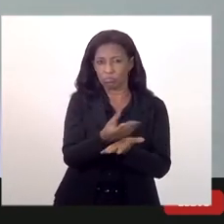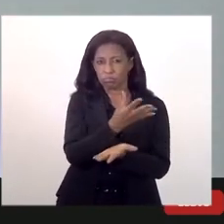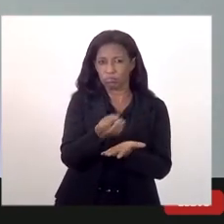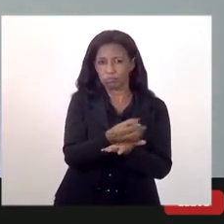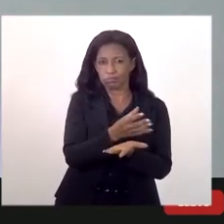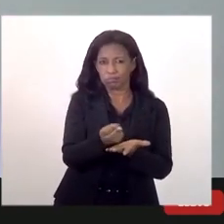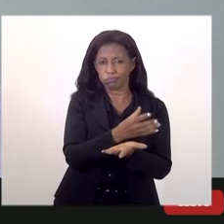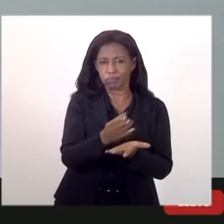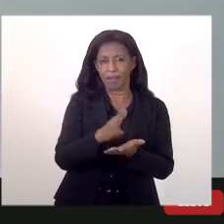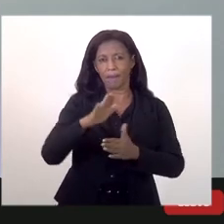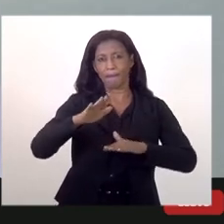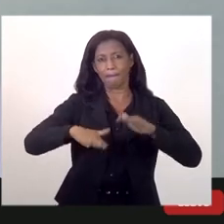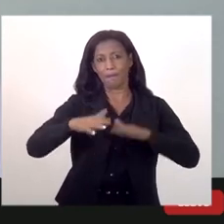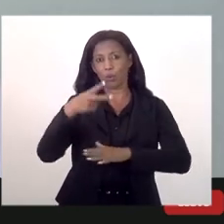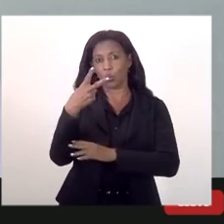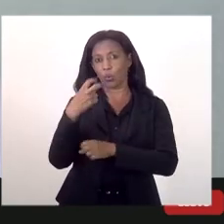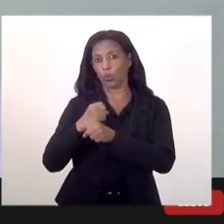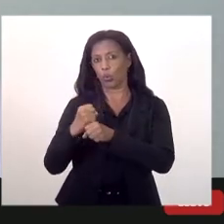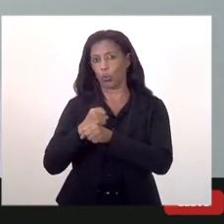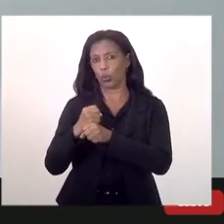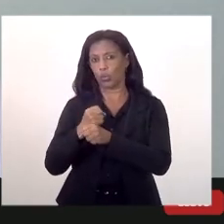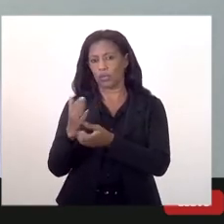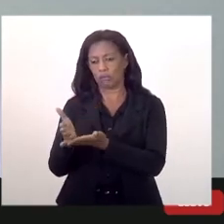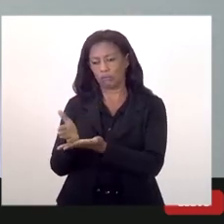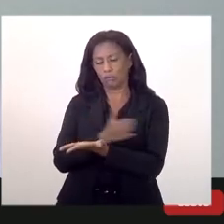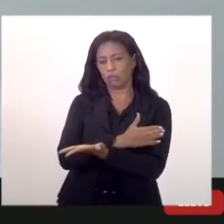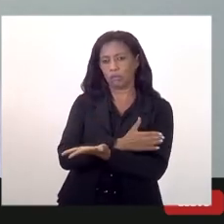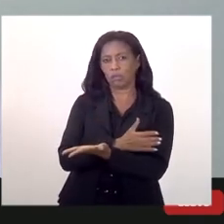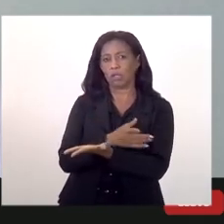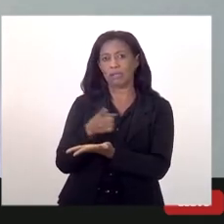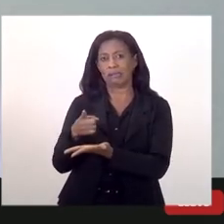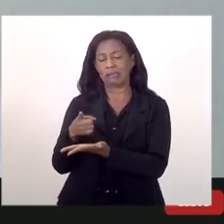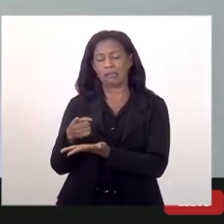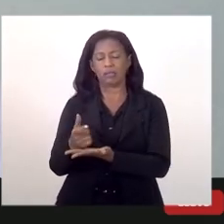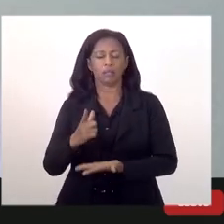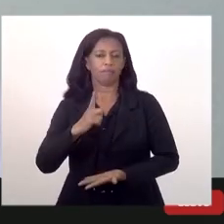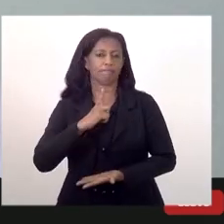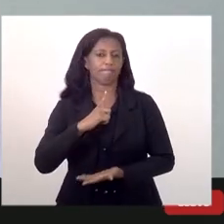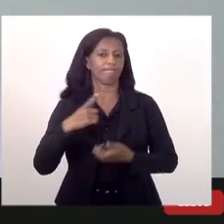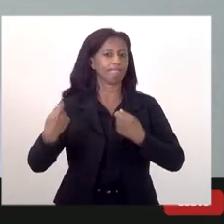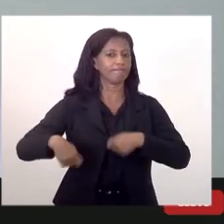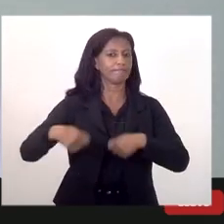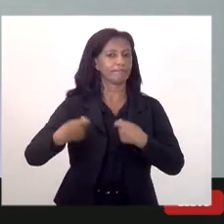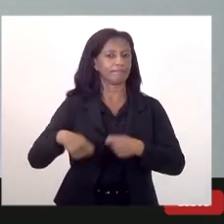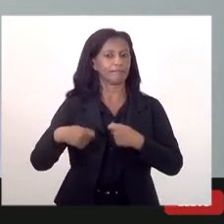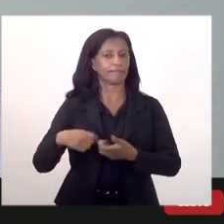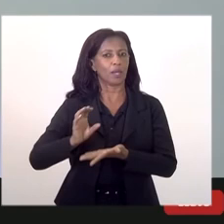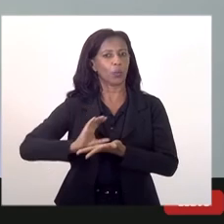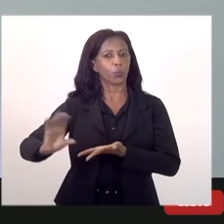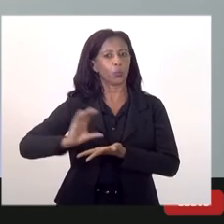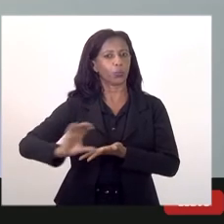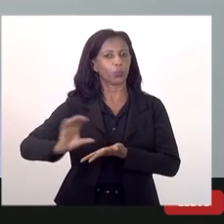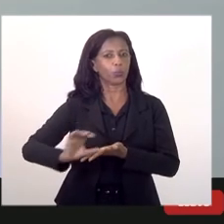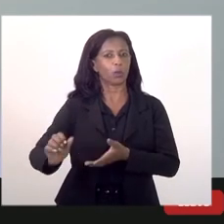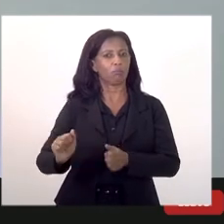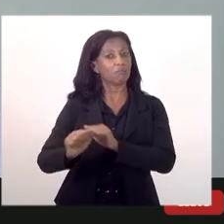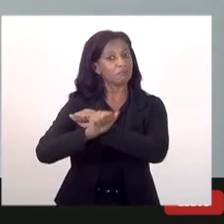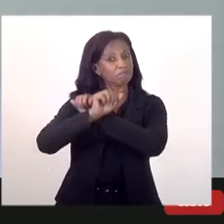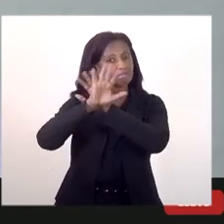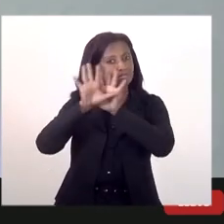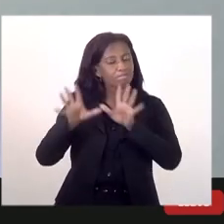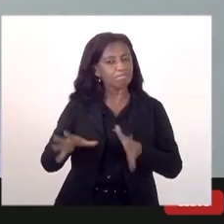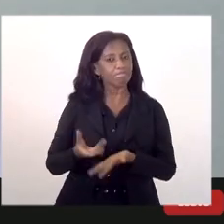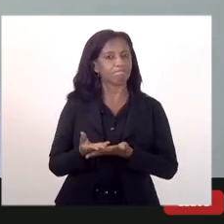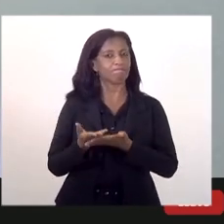maior parte nos próximos dois anos em que pese a necessidade de investimento isso ficou muito claro